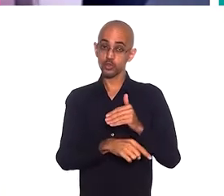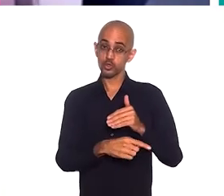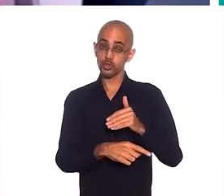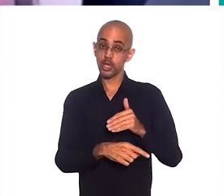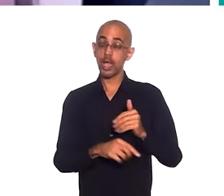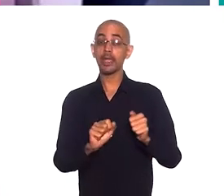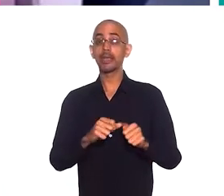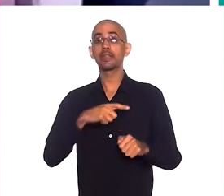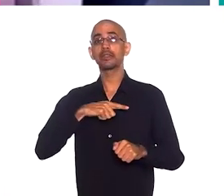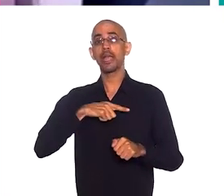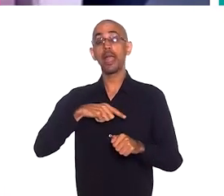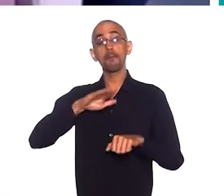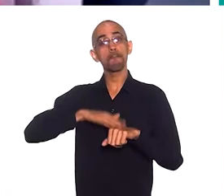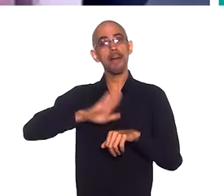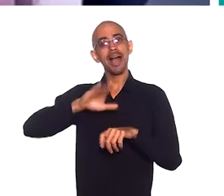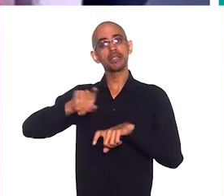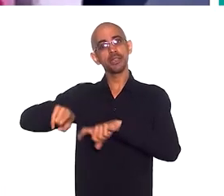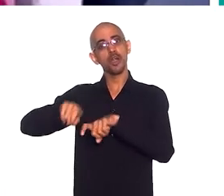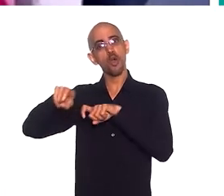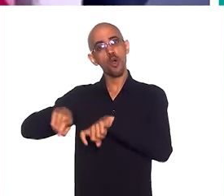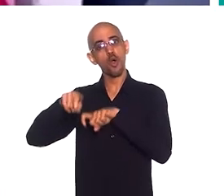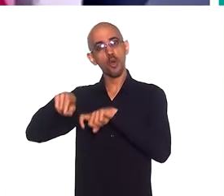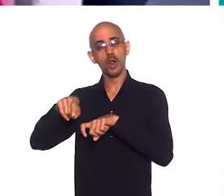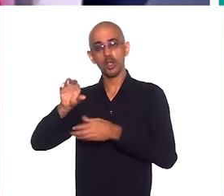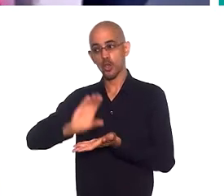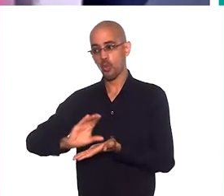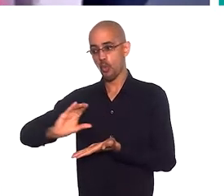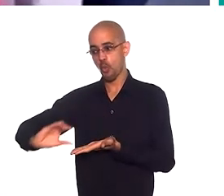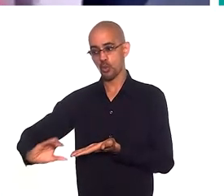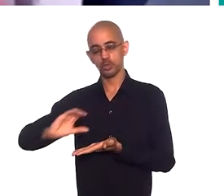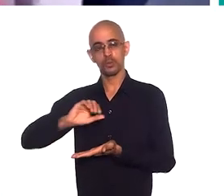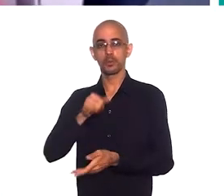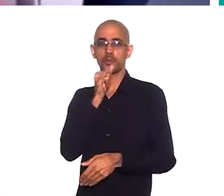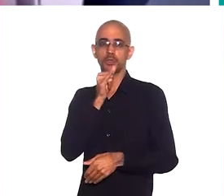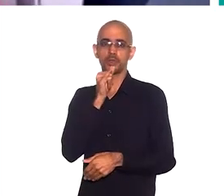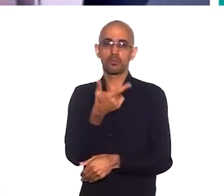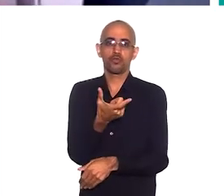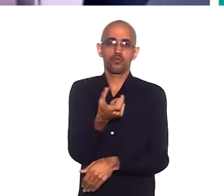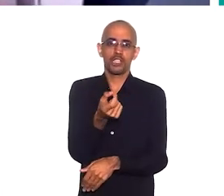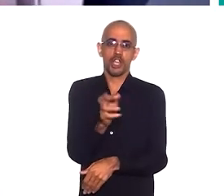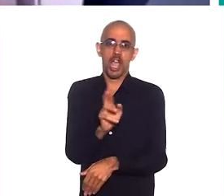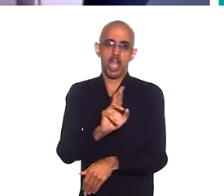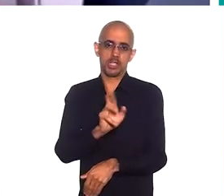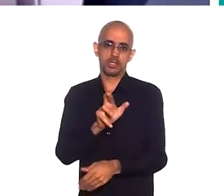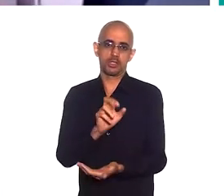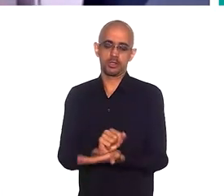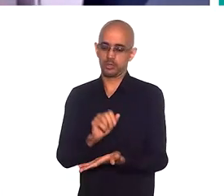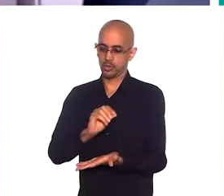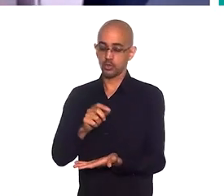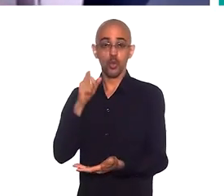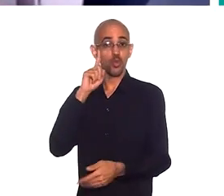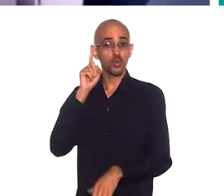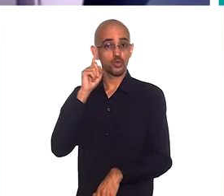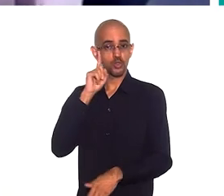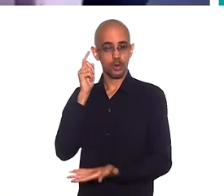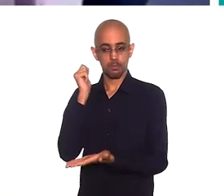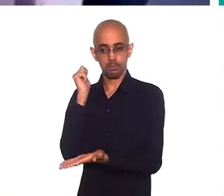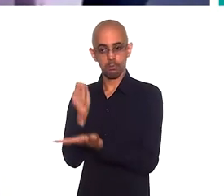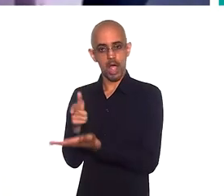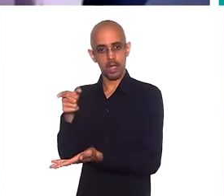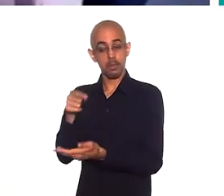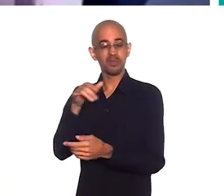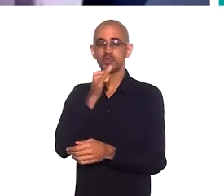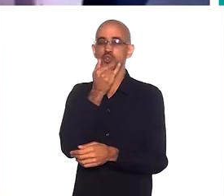mais da zona rural, que contribuem, vamos supor, com 20 reais por dia,